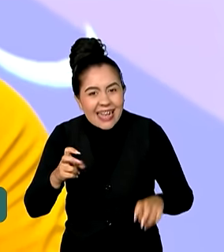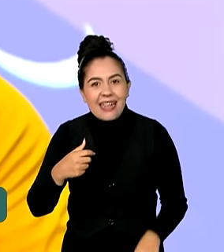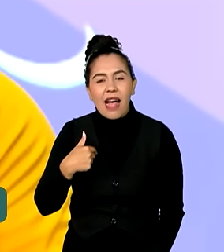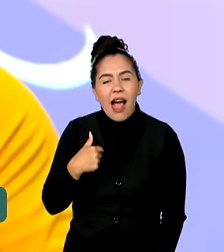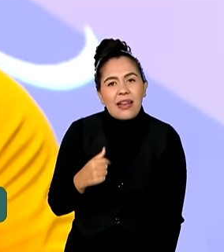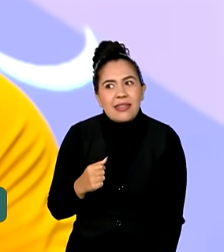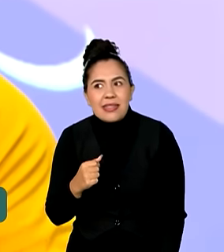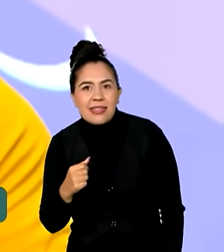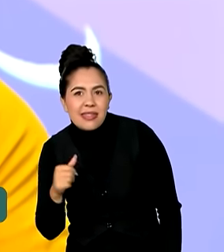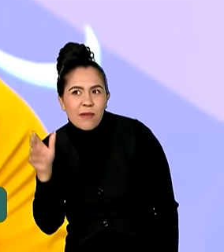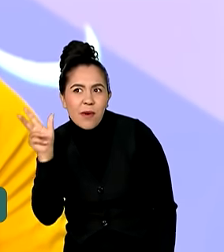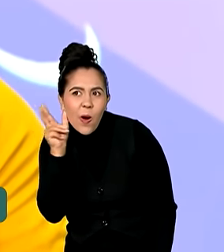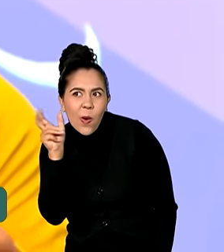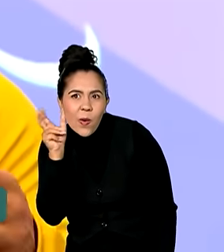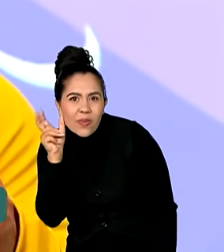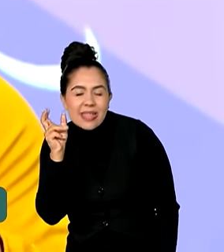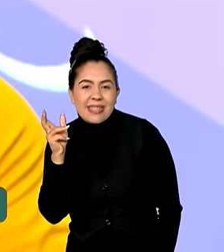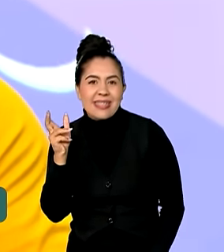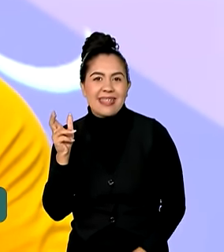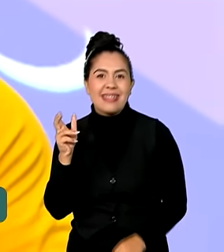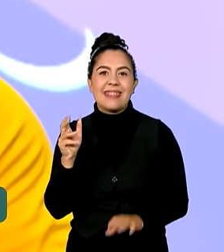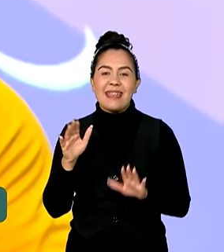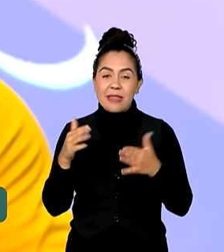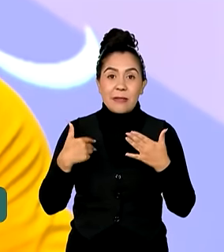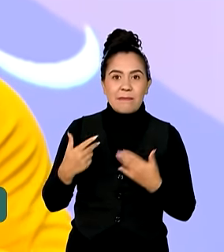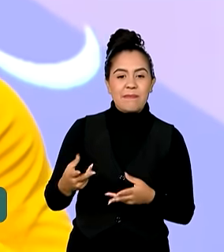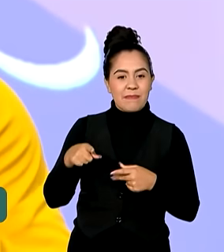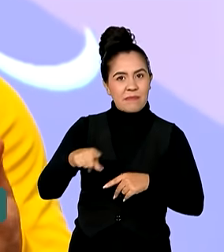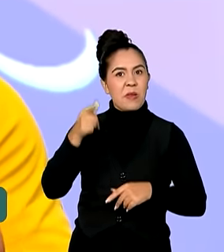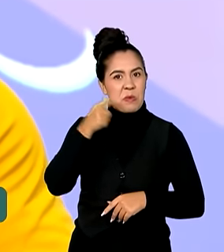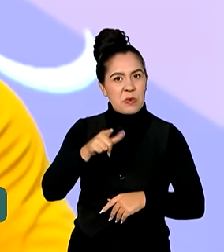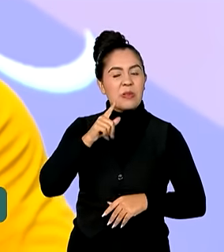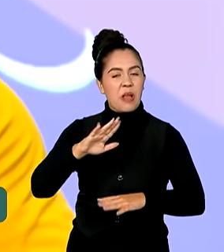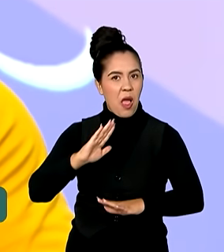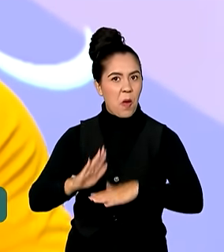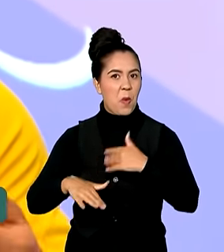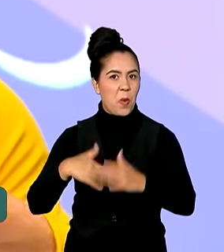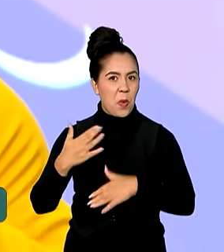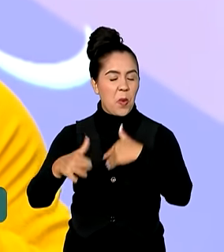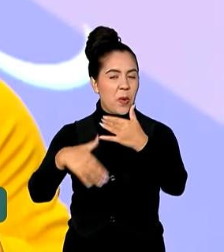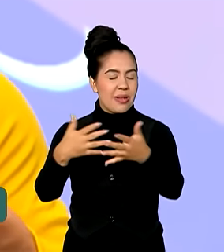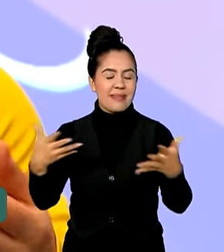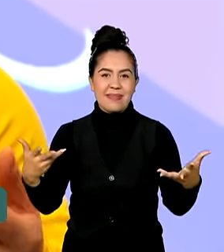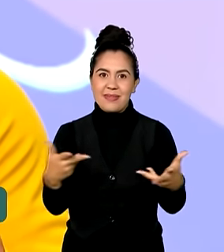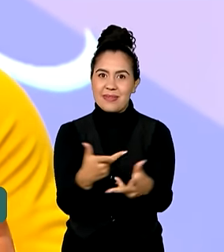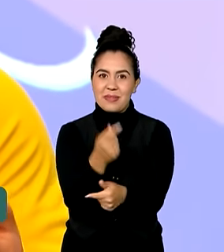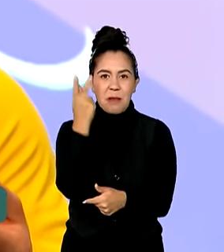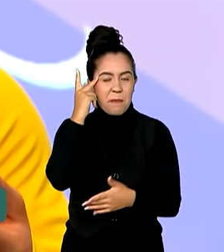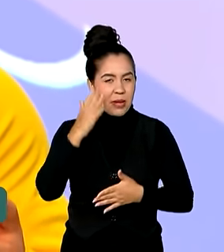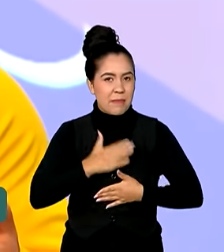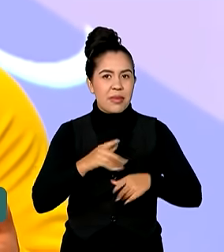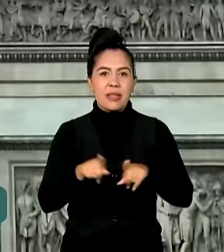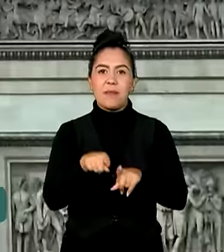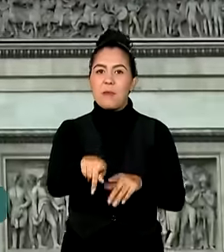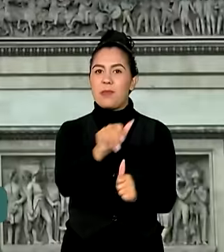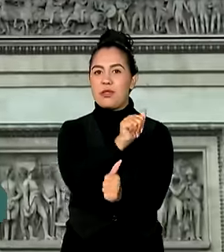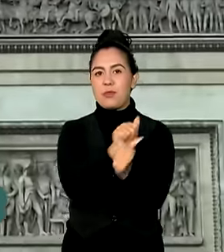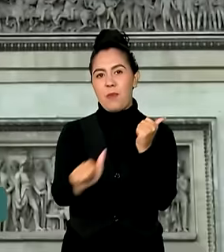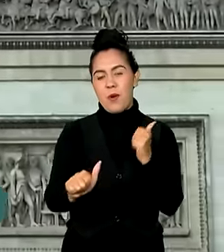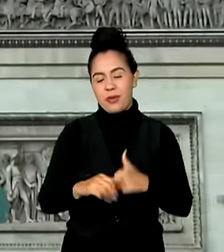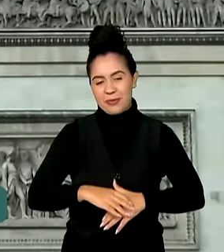dele para ouvir. E ver que o badminton está evoluindo a esse nível é algo muito incrível, não só para mim, como para o esporte de uma forma geral.